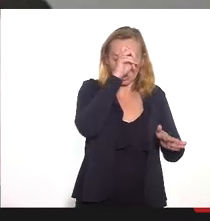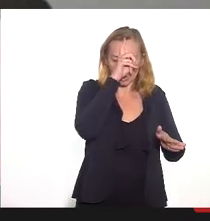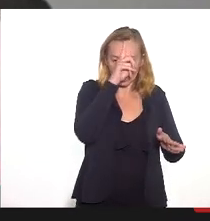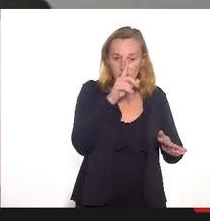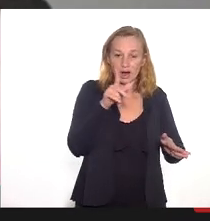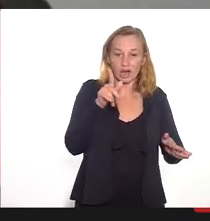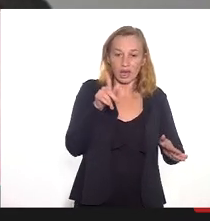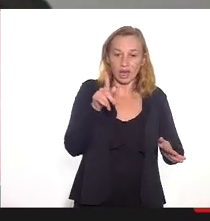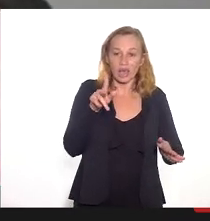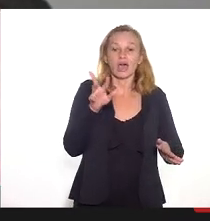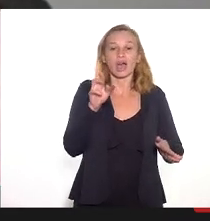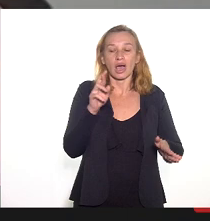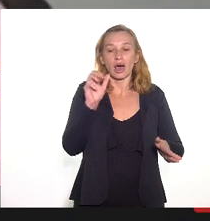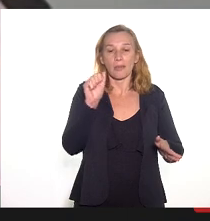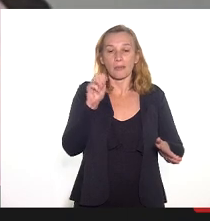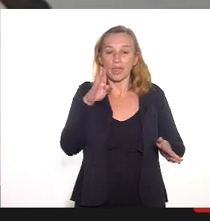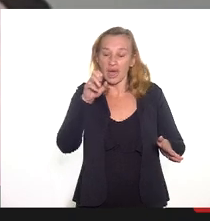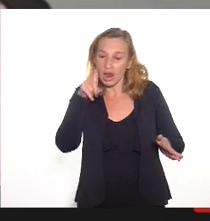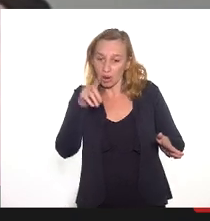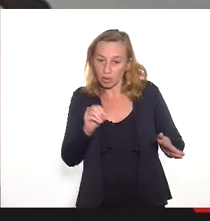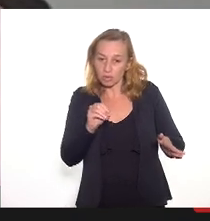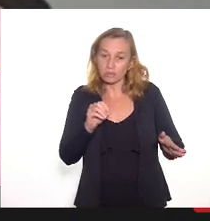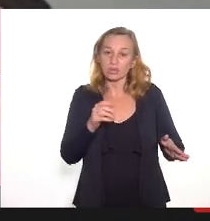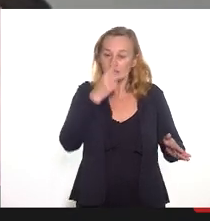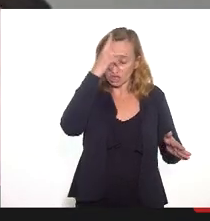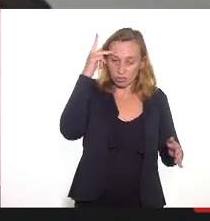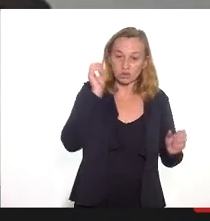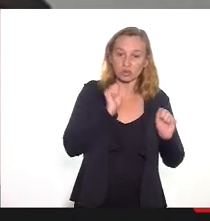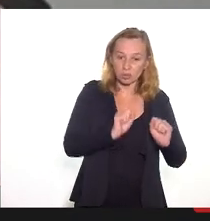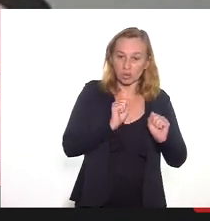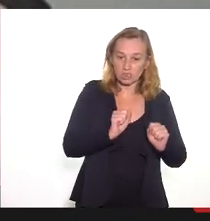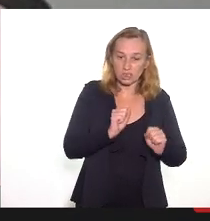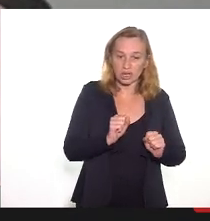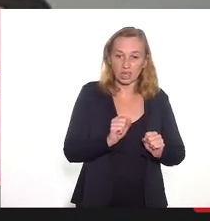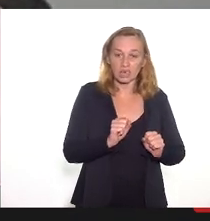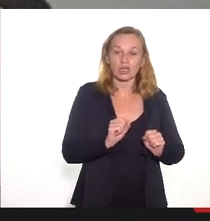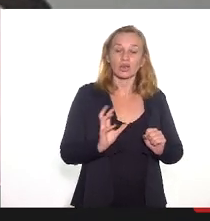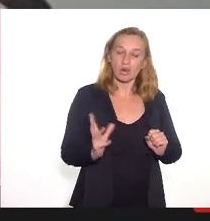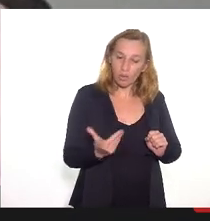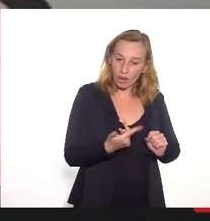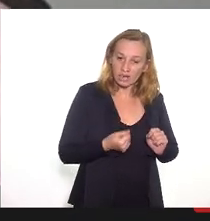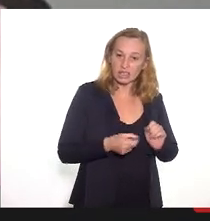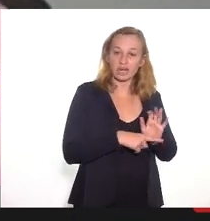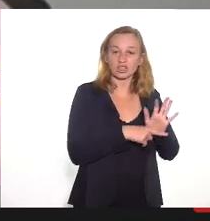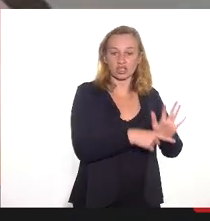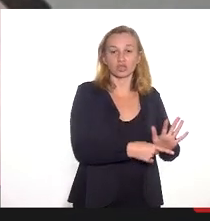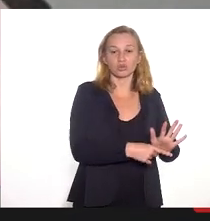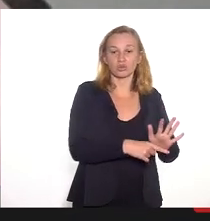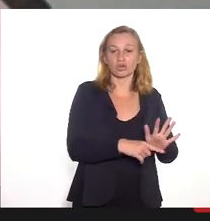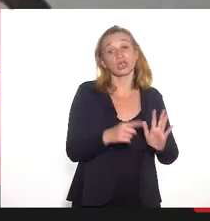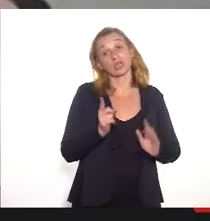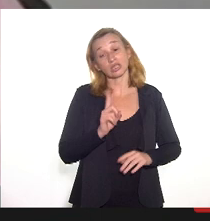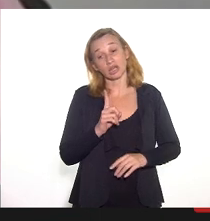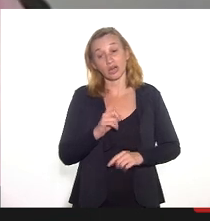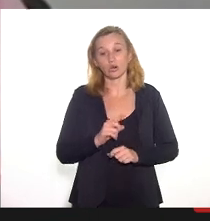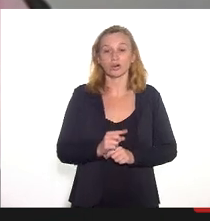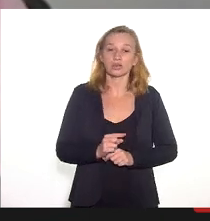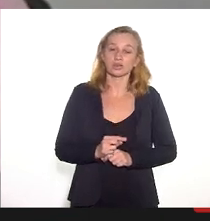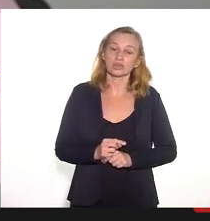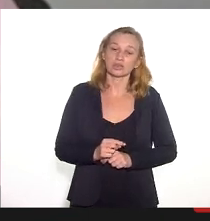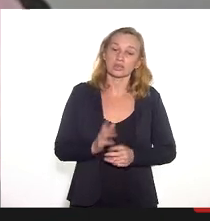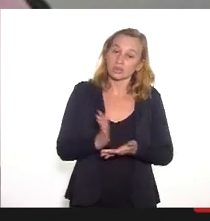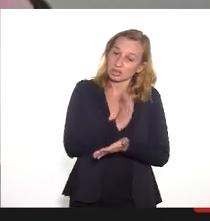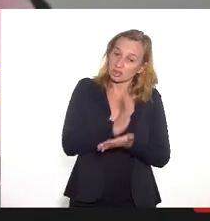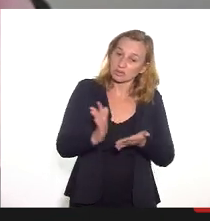é que baixa a complexidade para que essas pessoas possam ter atendimento de qualidade e não ficar tomando, às vezes,